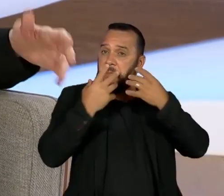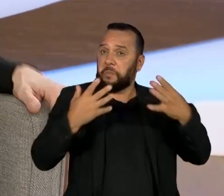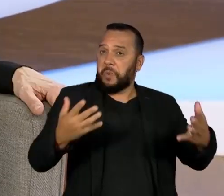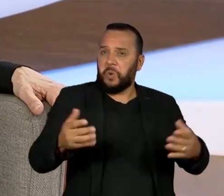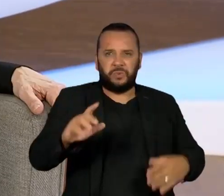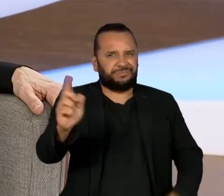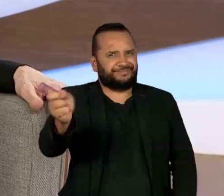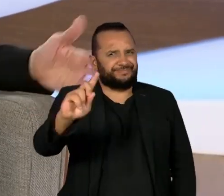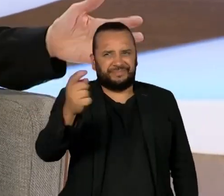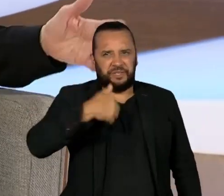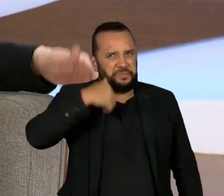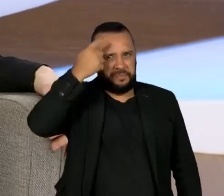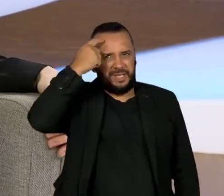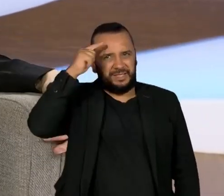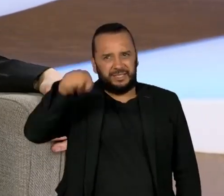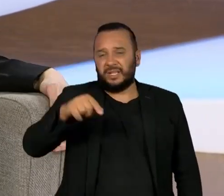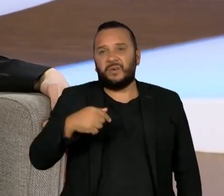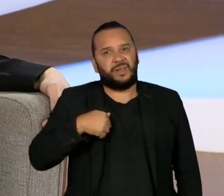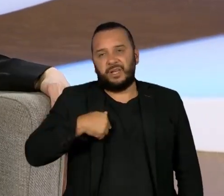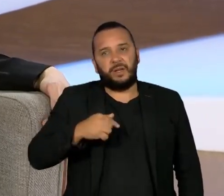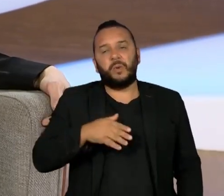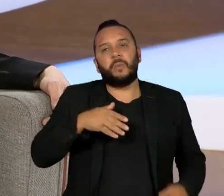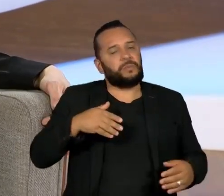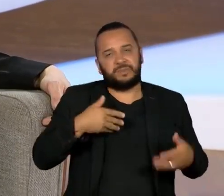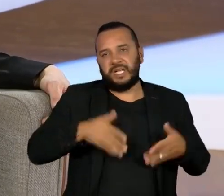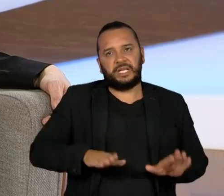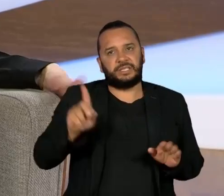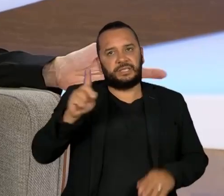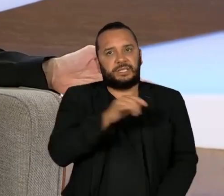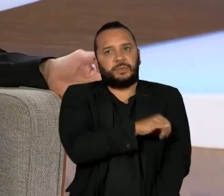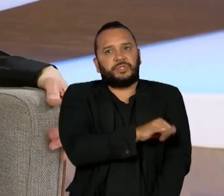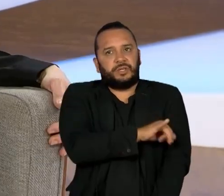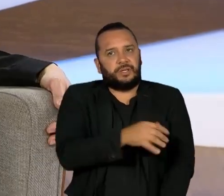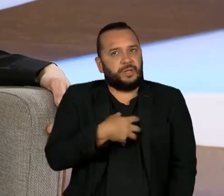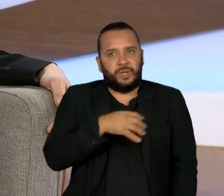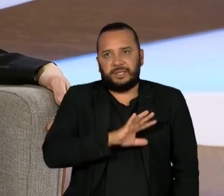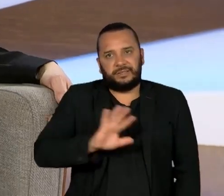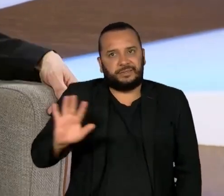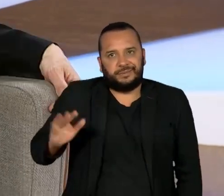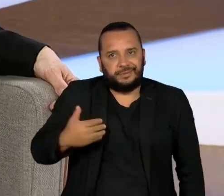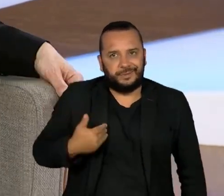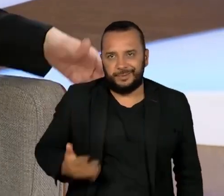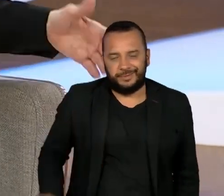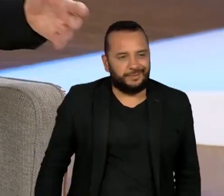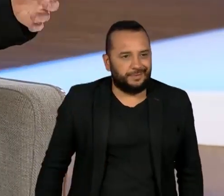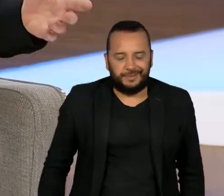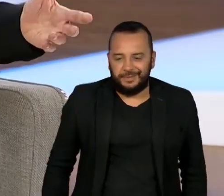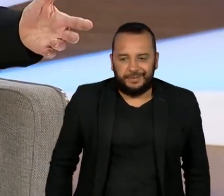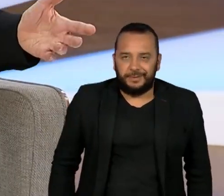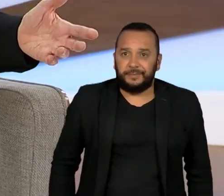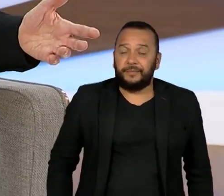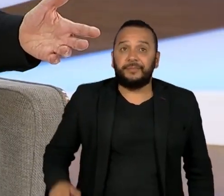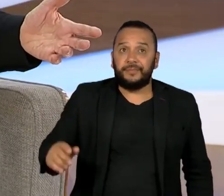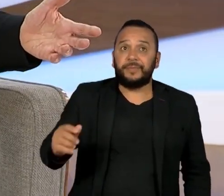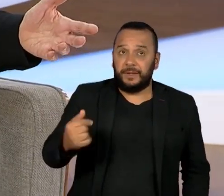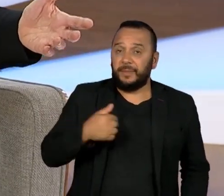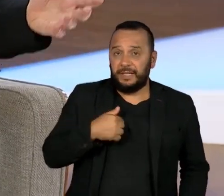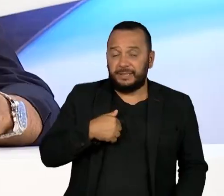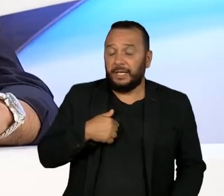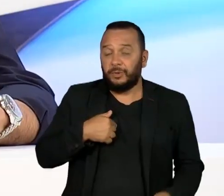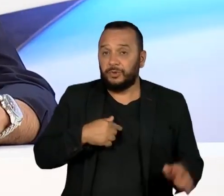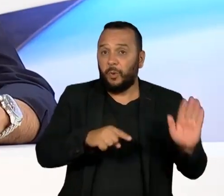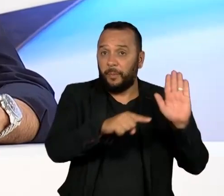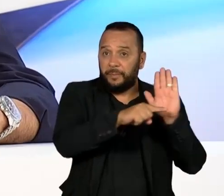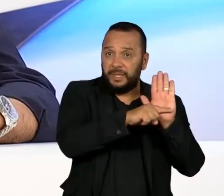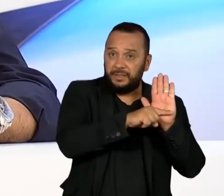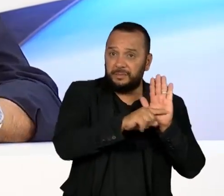tão complexos. Eu sou carioca, moro no Rio de Janeiro. Não poderia. Mas você vê, é um pessimista otimista, porque aí